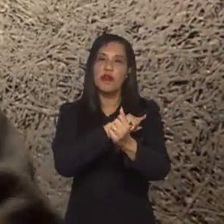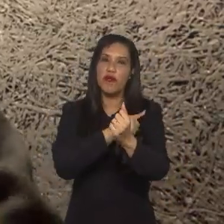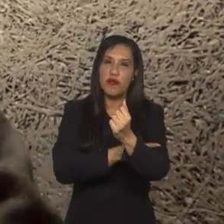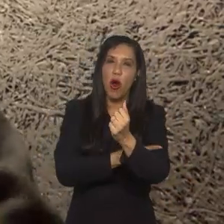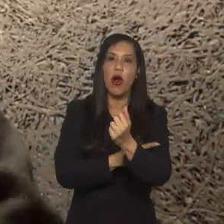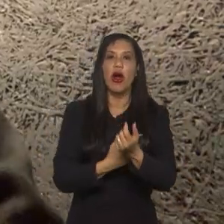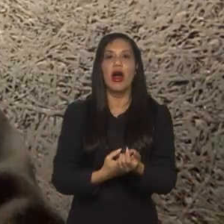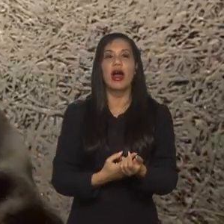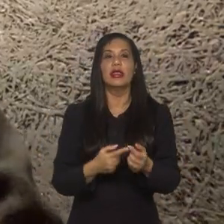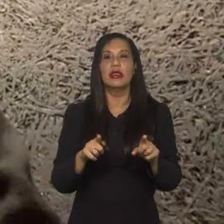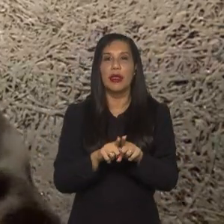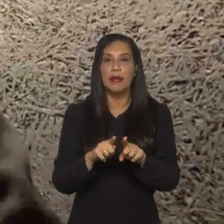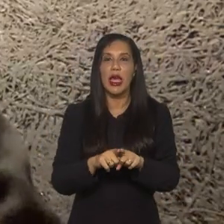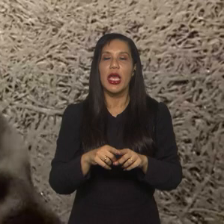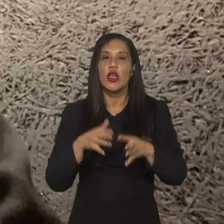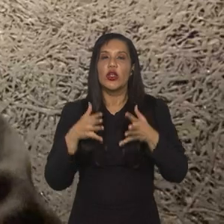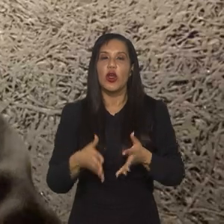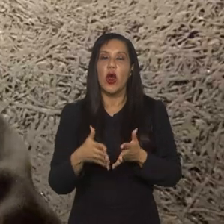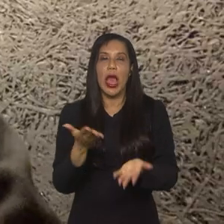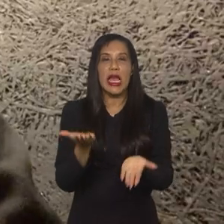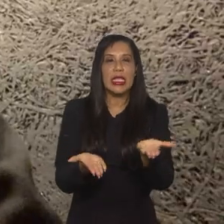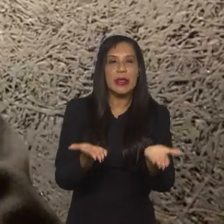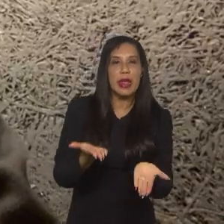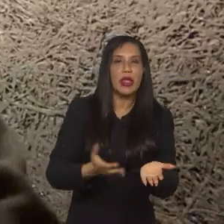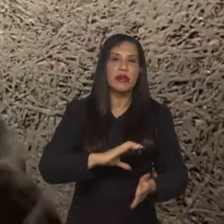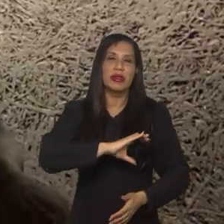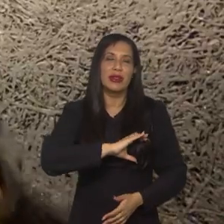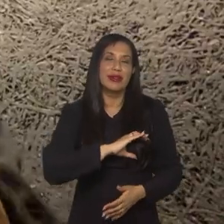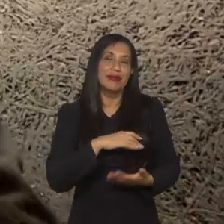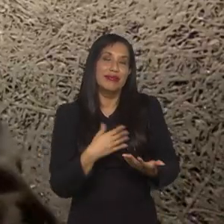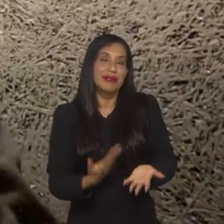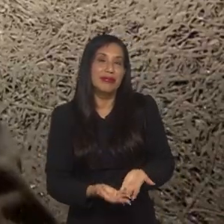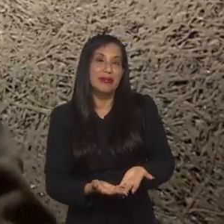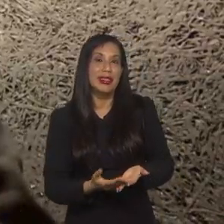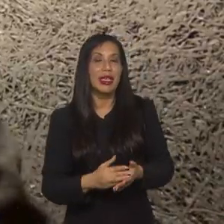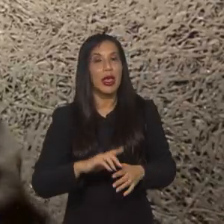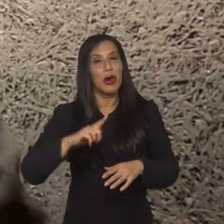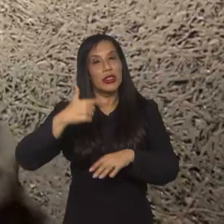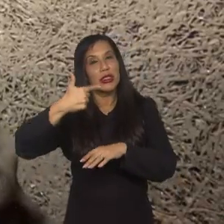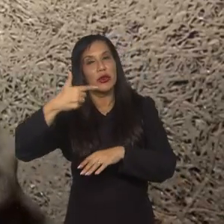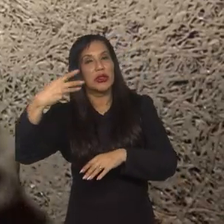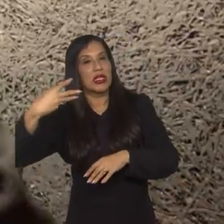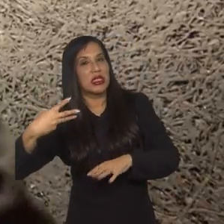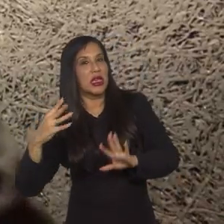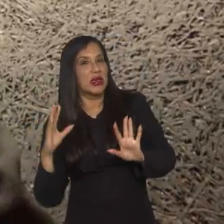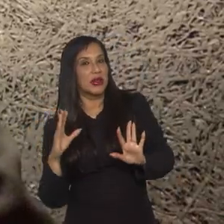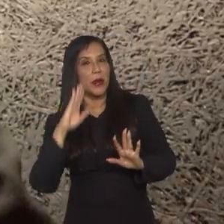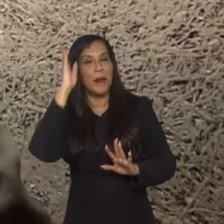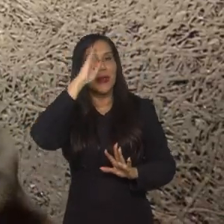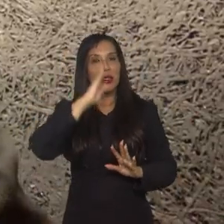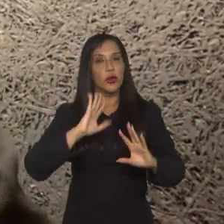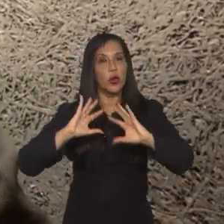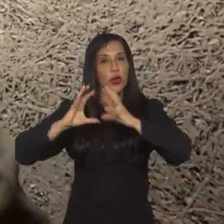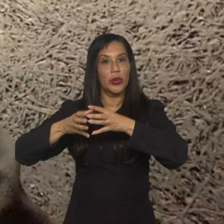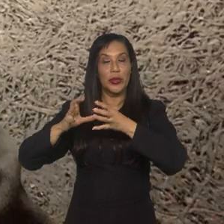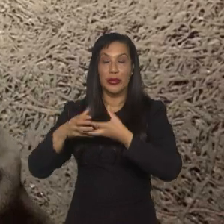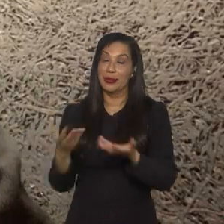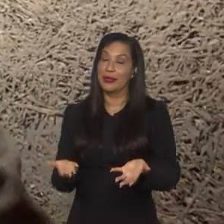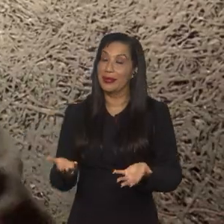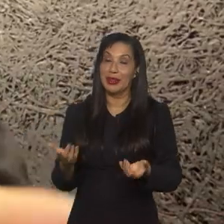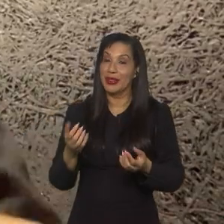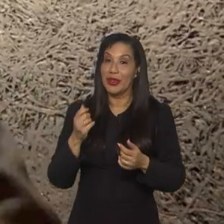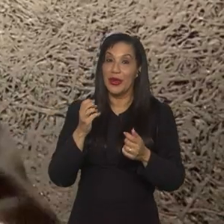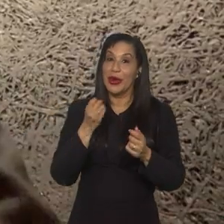Brasil sempre faz jogos muito equilibrados com as canadenses, talvez está ali na segunda, terceira prateleira. E o chaveamento não ajuda muito, né?